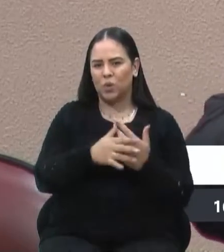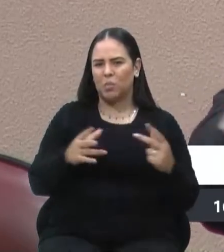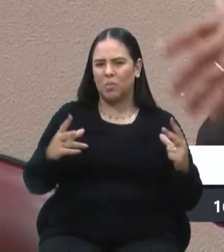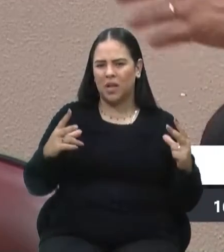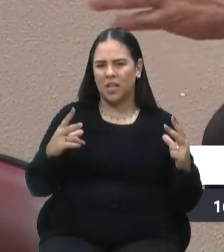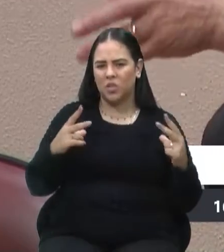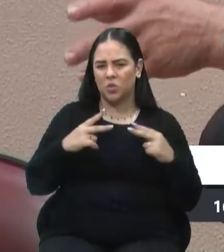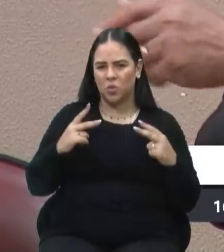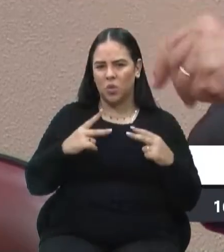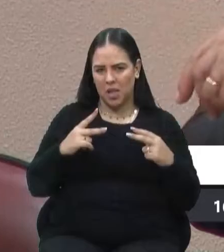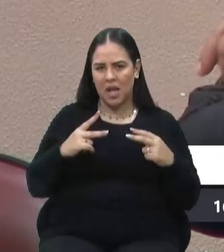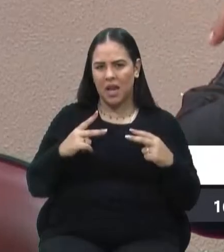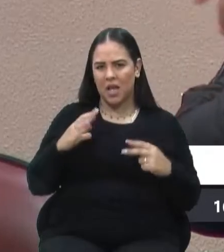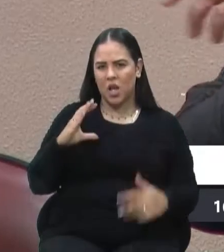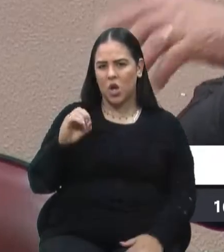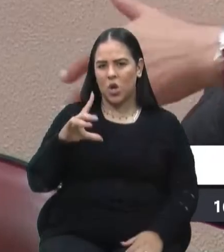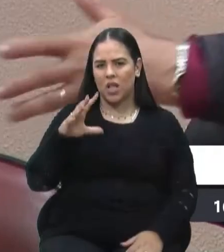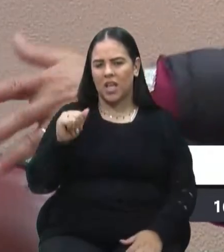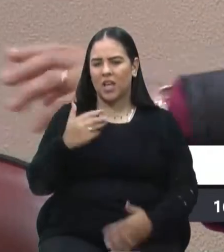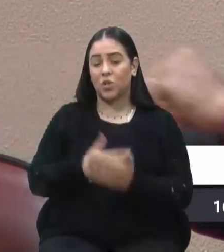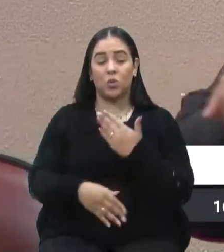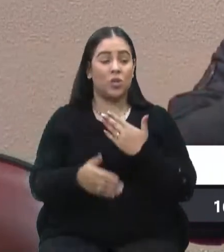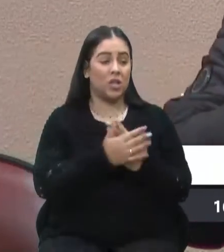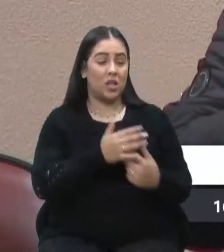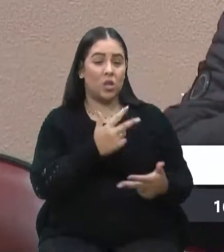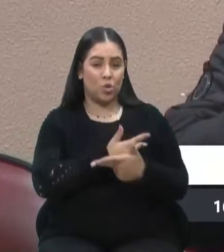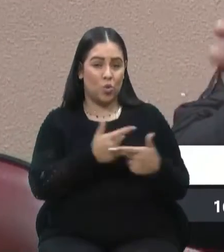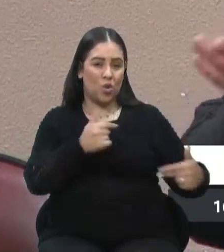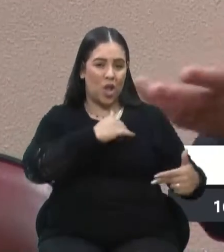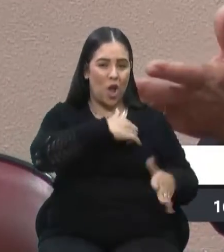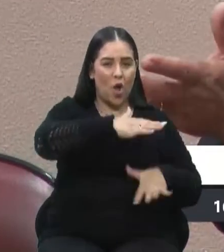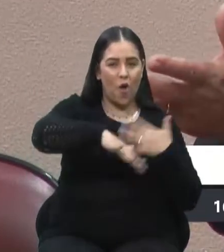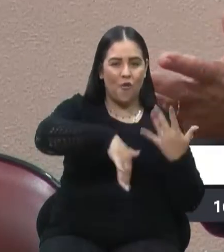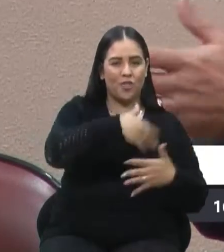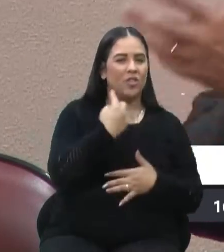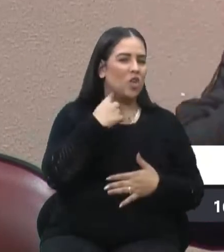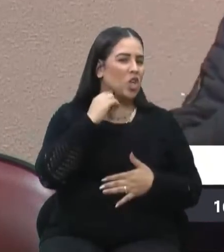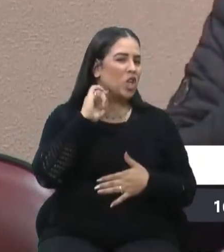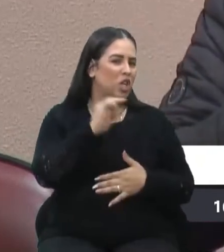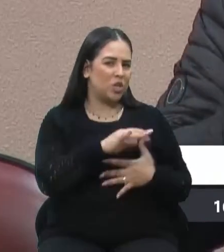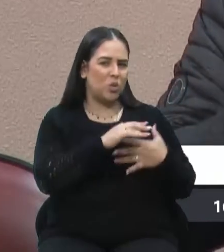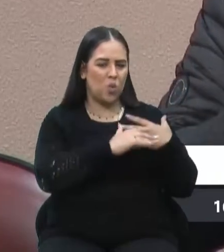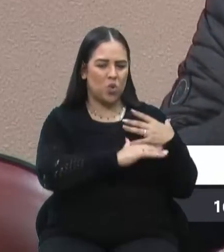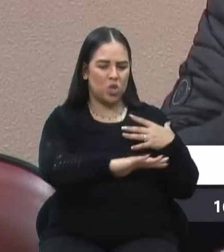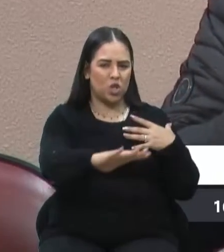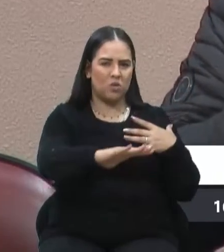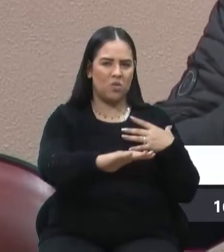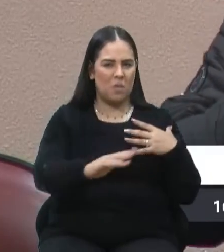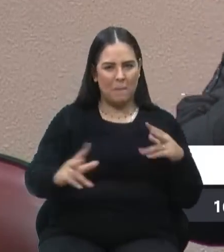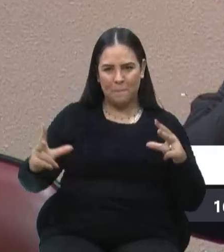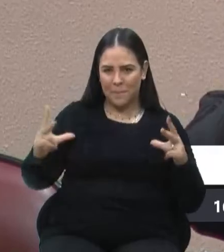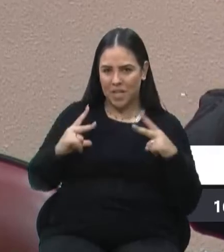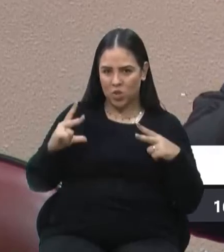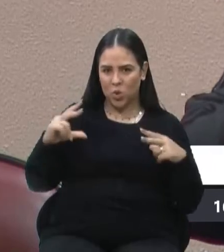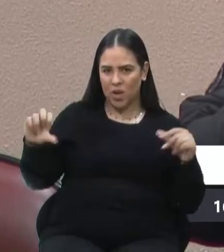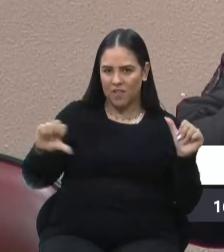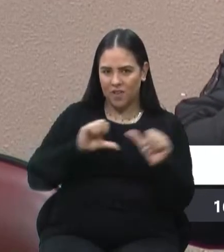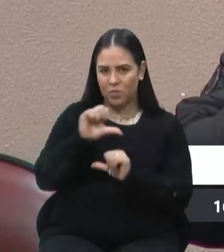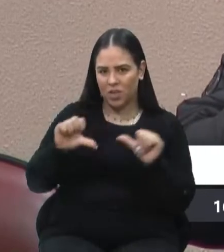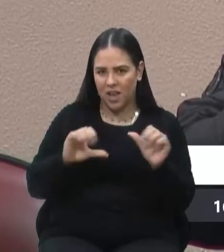guarda-roupa dentro dos containers, esse lixo espalhado no chão, uma empresa privatizada vai mudar?